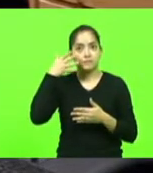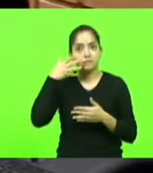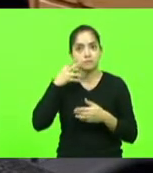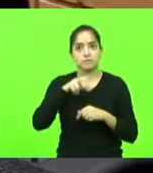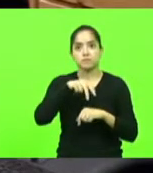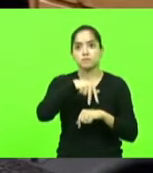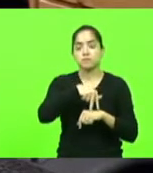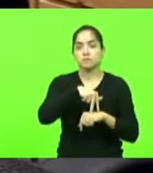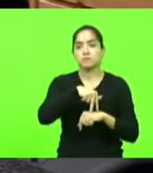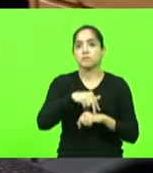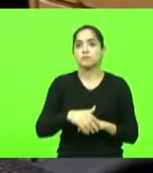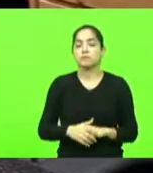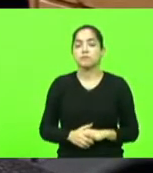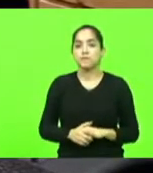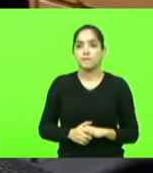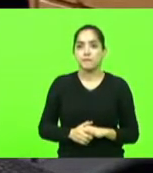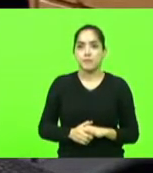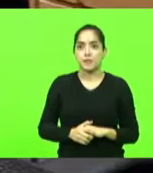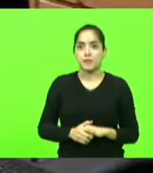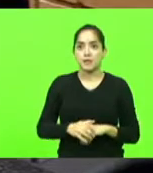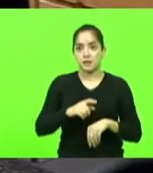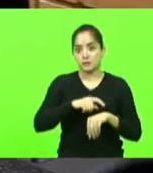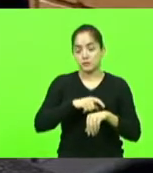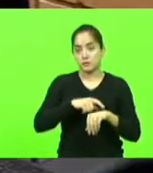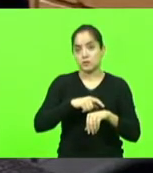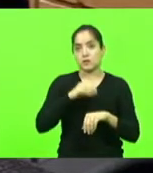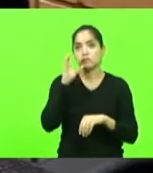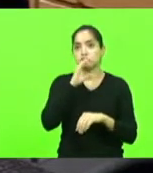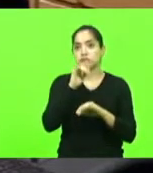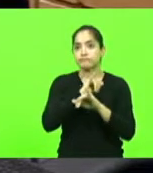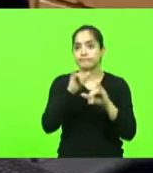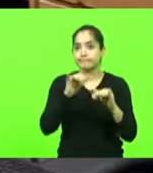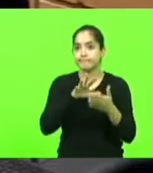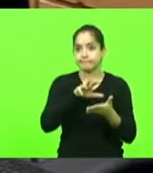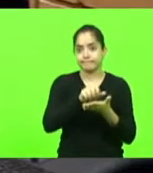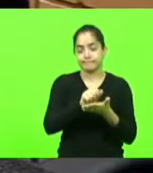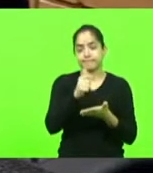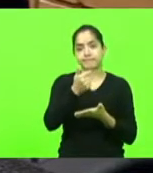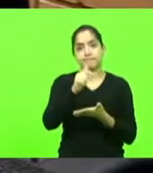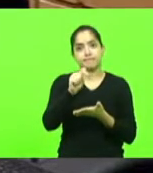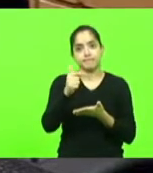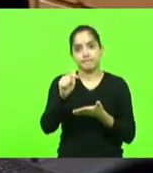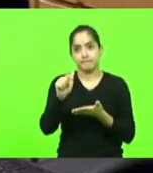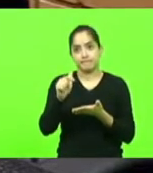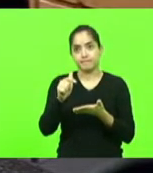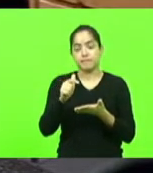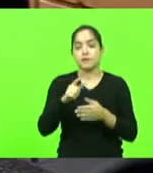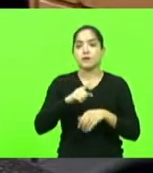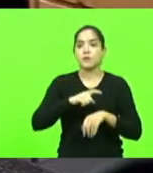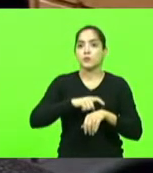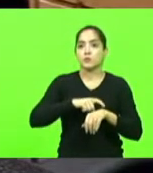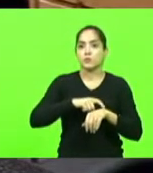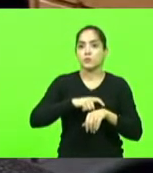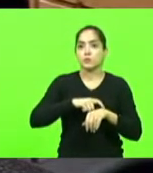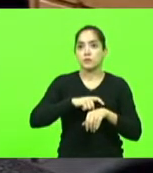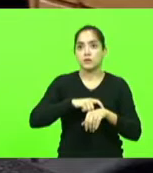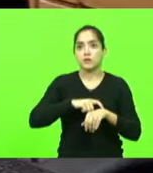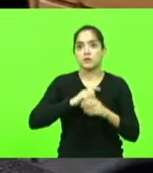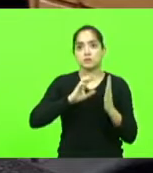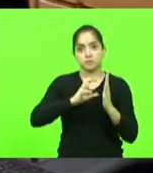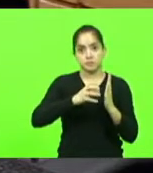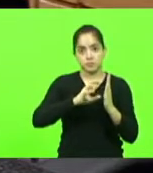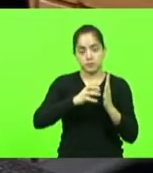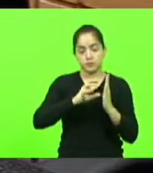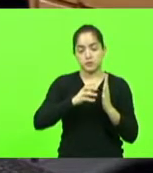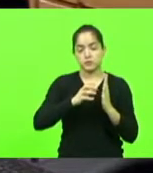pronunciamento. Em breves comunicações, não houveram inscritos. No grande expediente, destinado aos